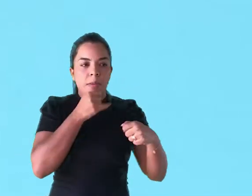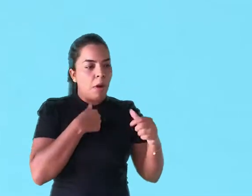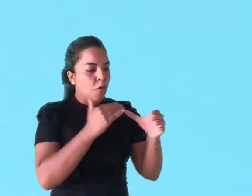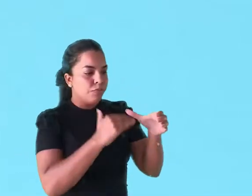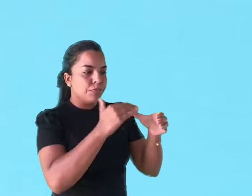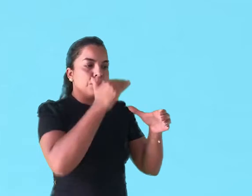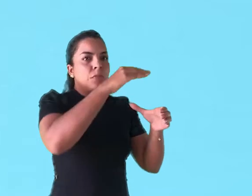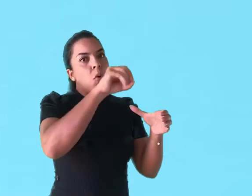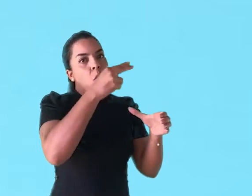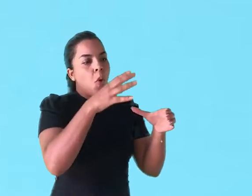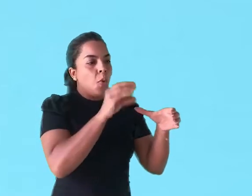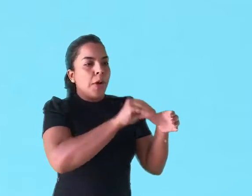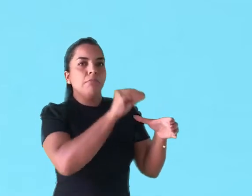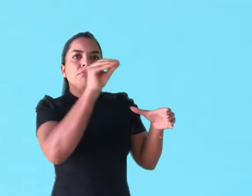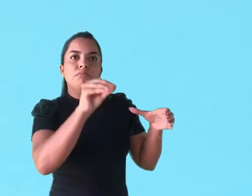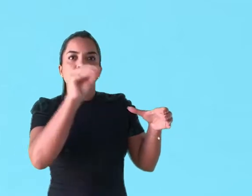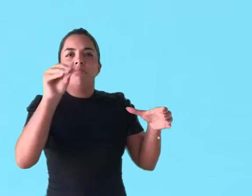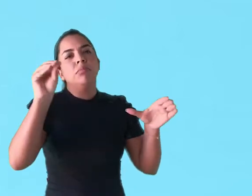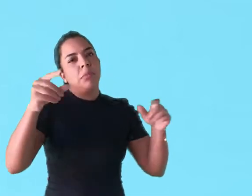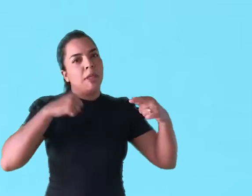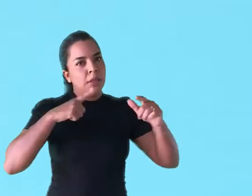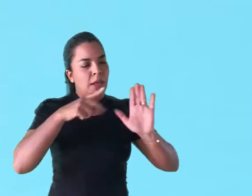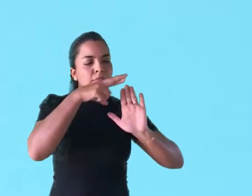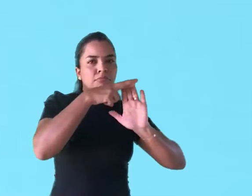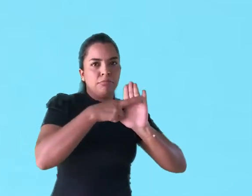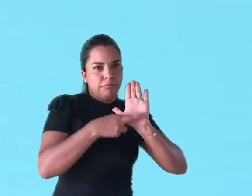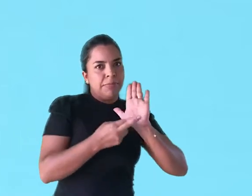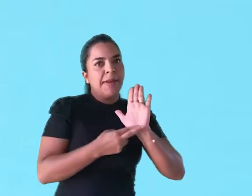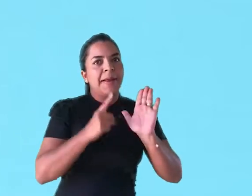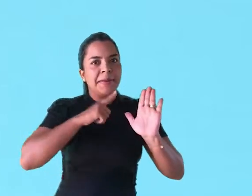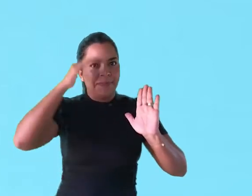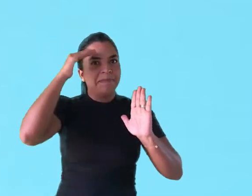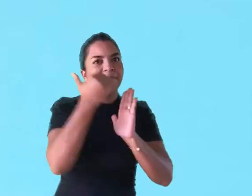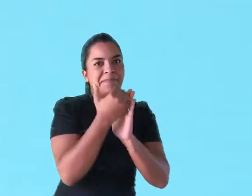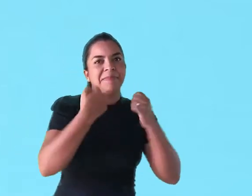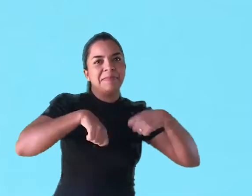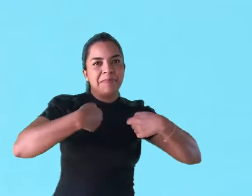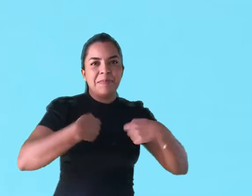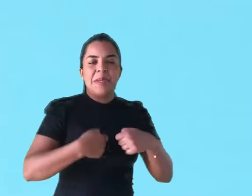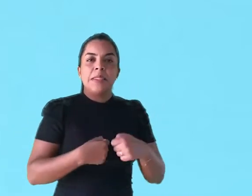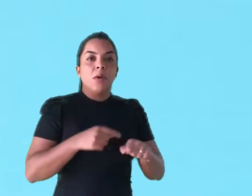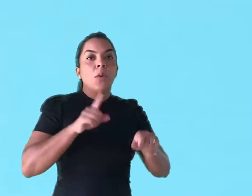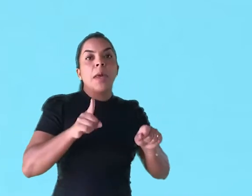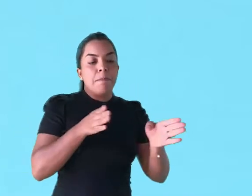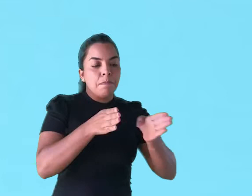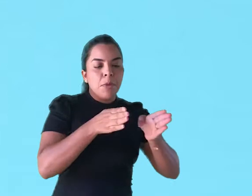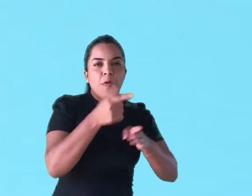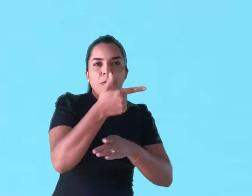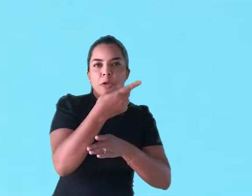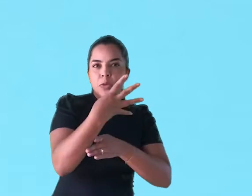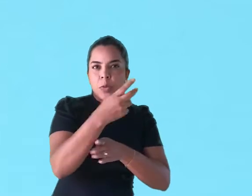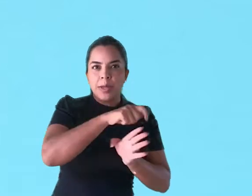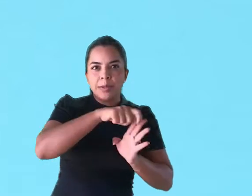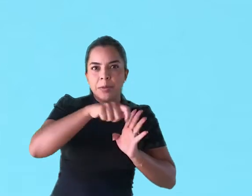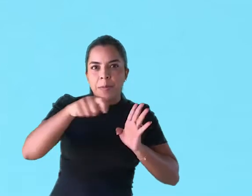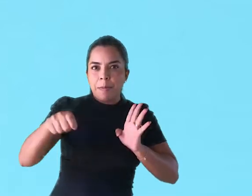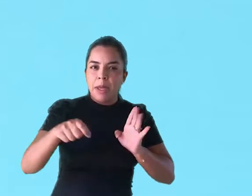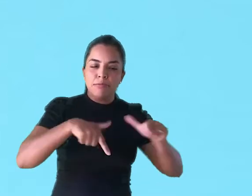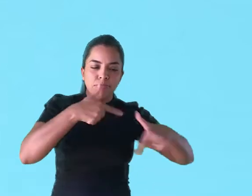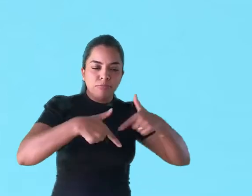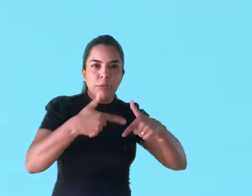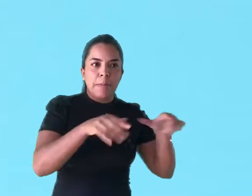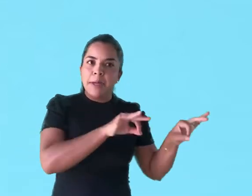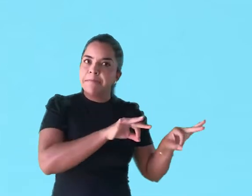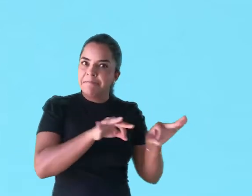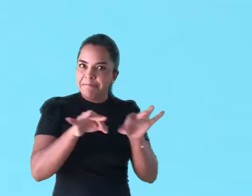progredir na carreira, existem alguns requisitos. Entre eles, o cumprimento do interstício de 24 meses